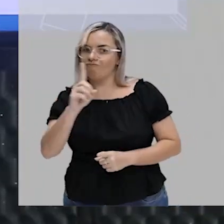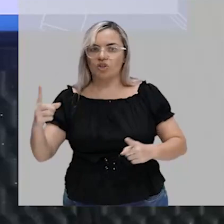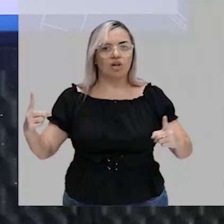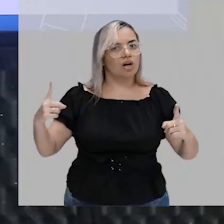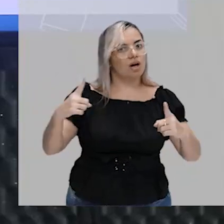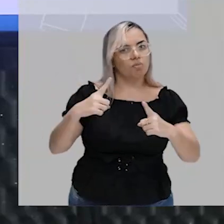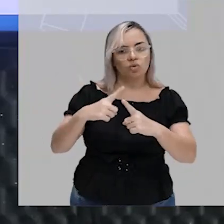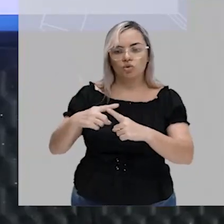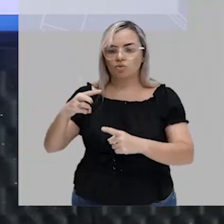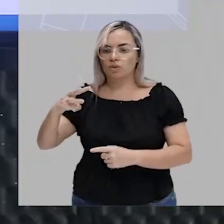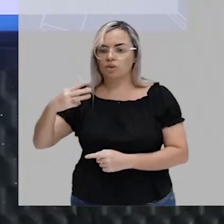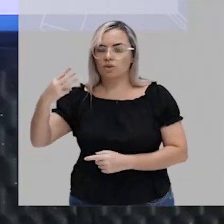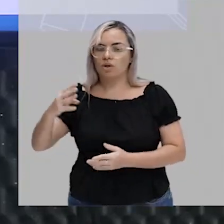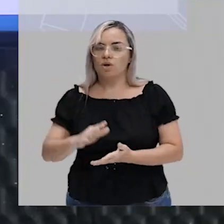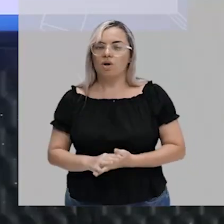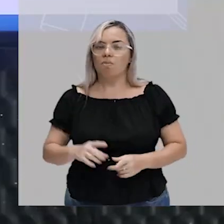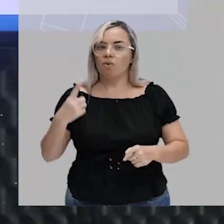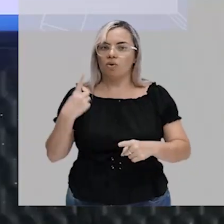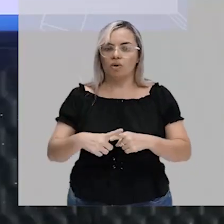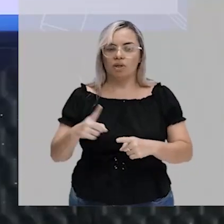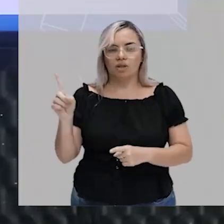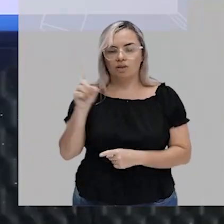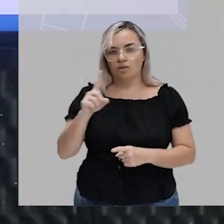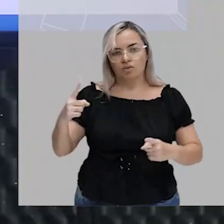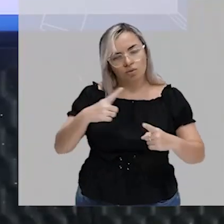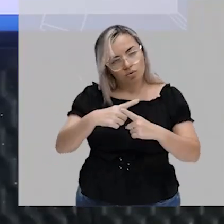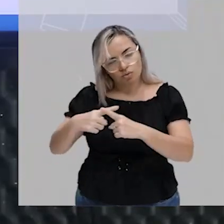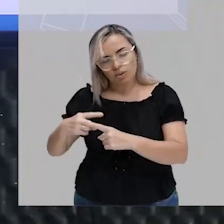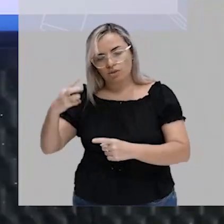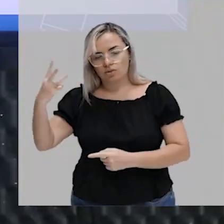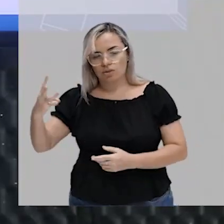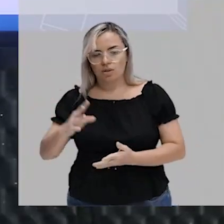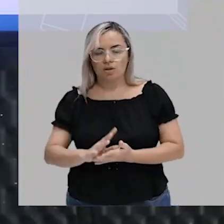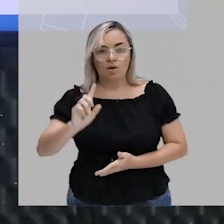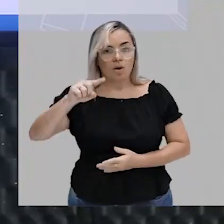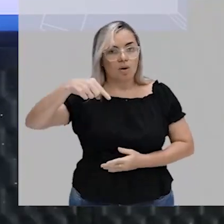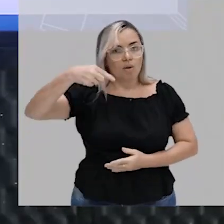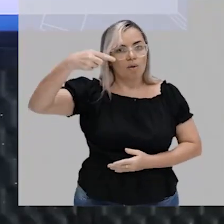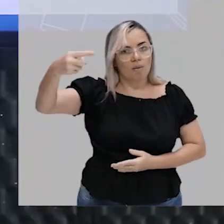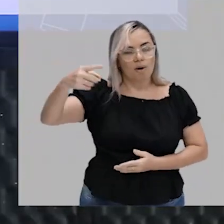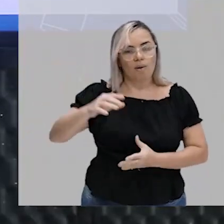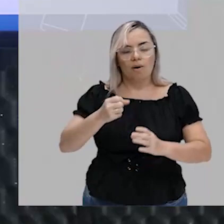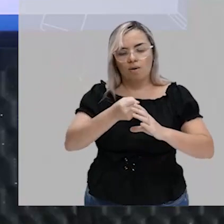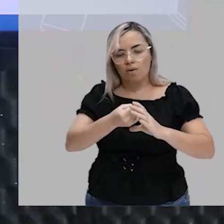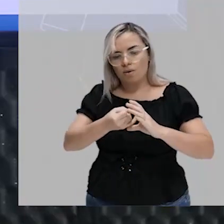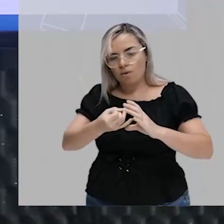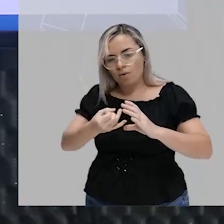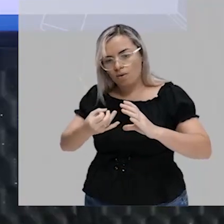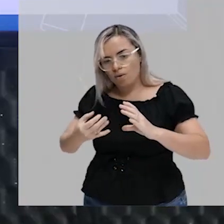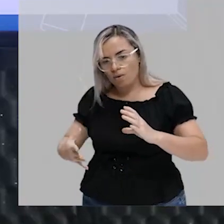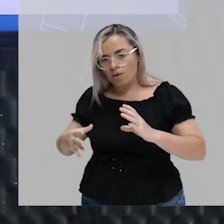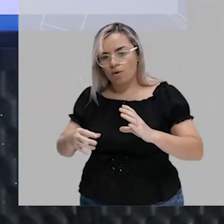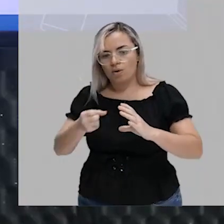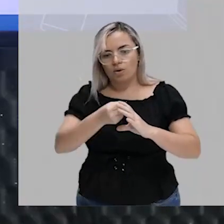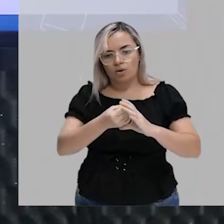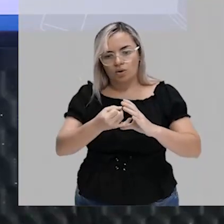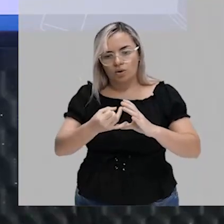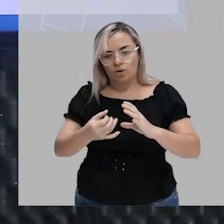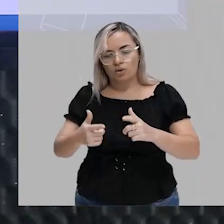caso, não colocou-se porque não são, tá bom? Próximo. Conjunto dos divisores inteiros de